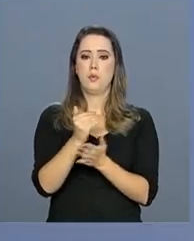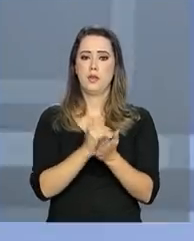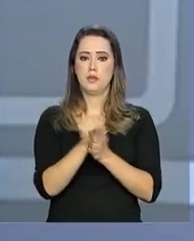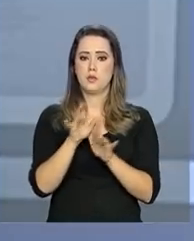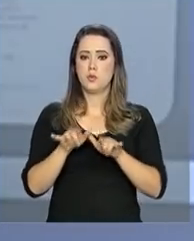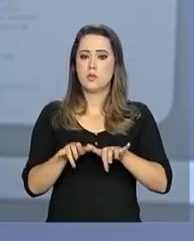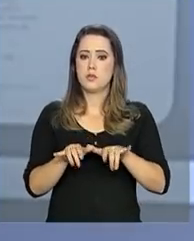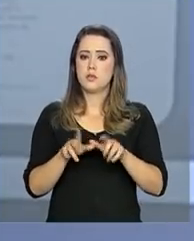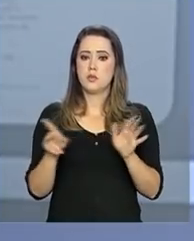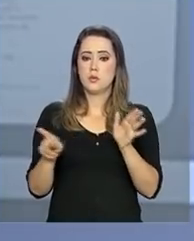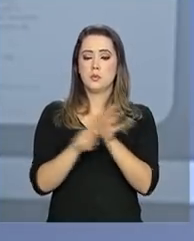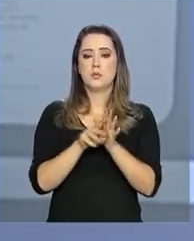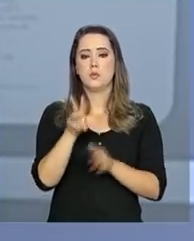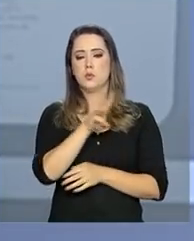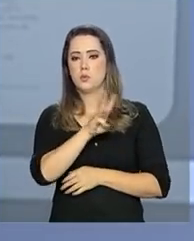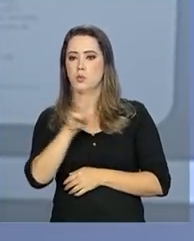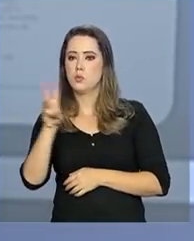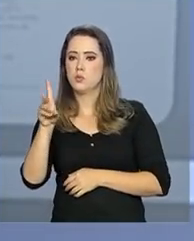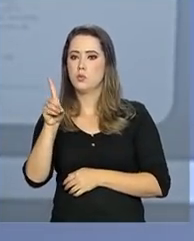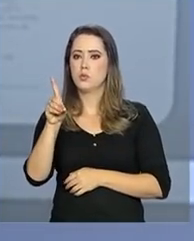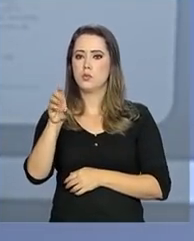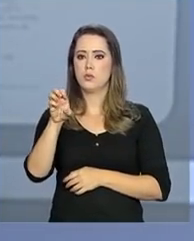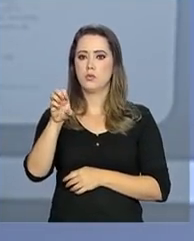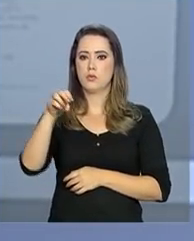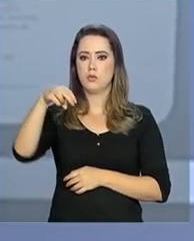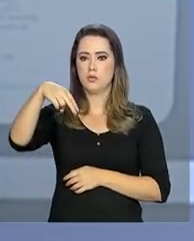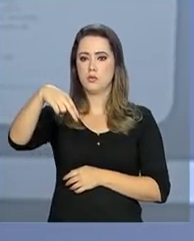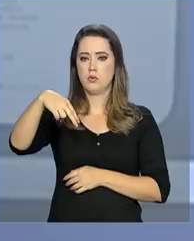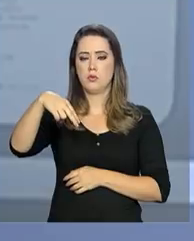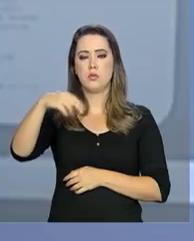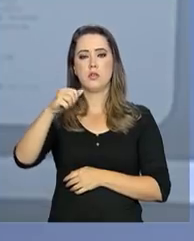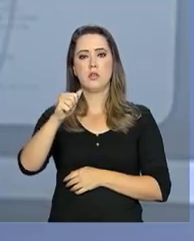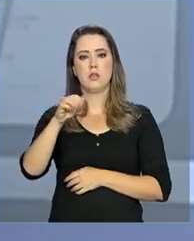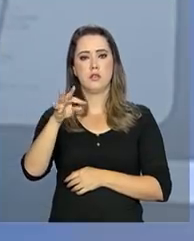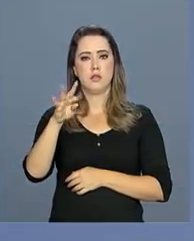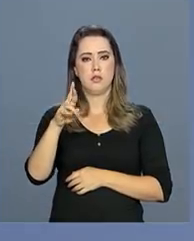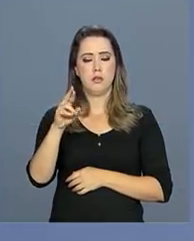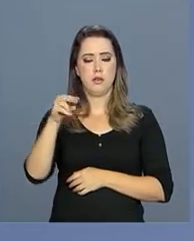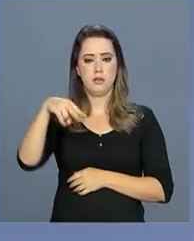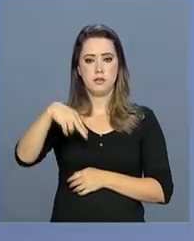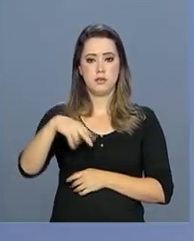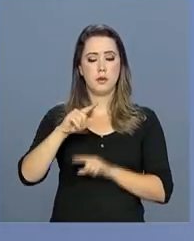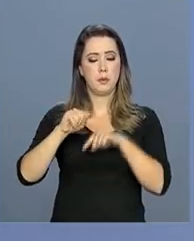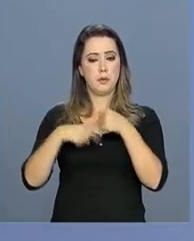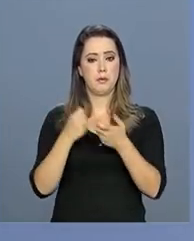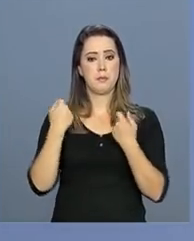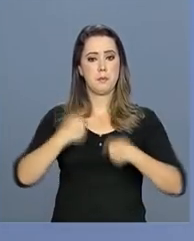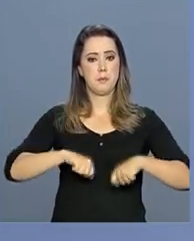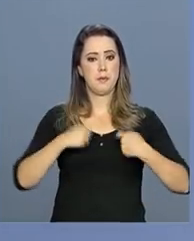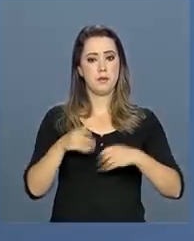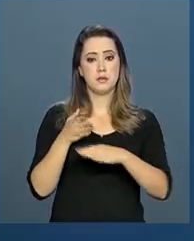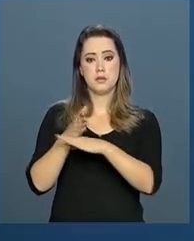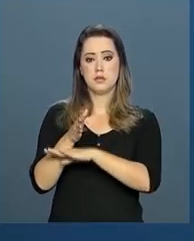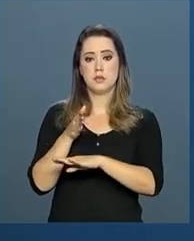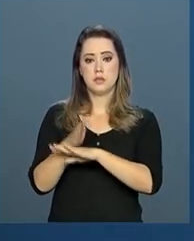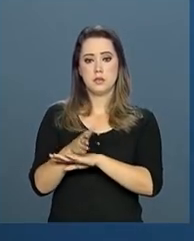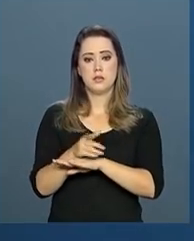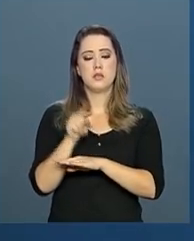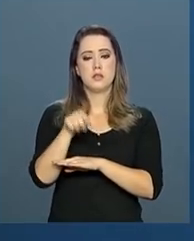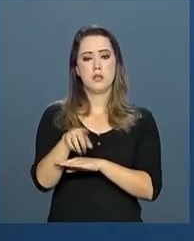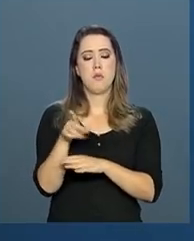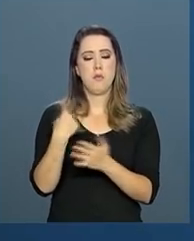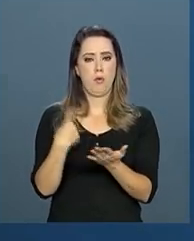o cadastro do condutor no portal de serviços do Denatran. Depois, o motorista precisa ir ao Detran para